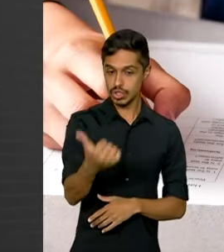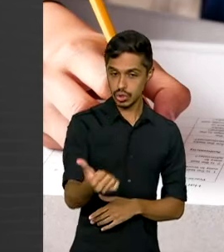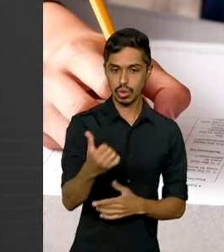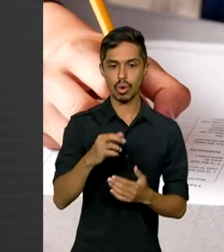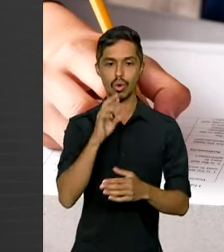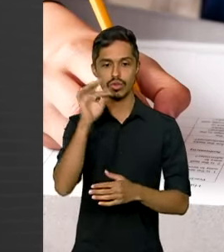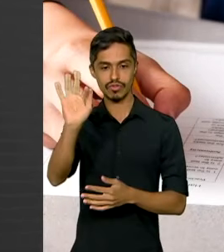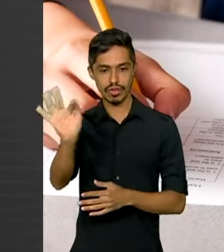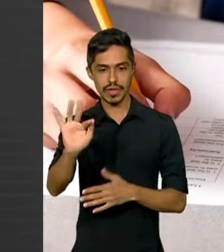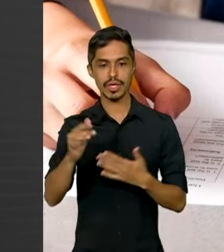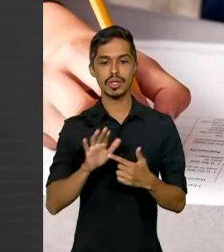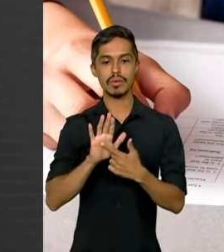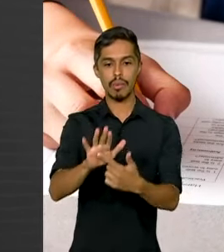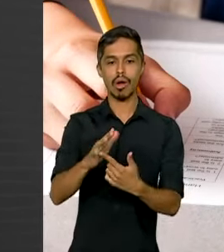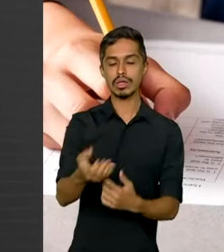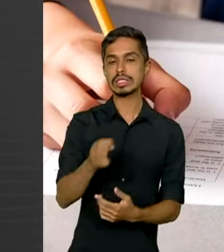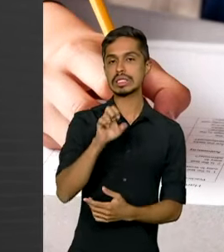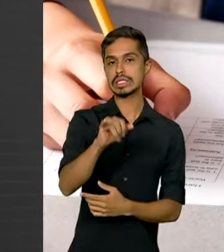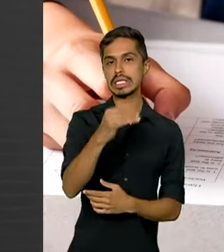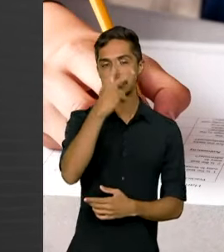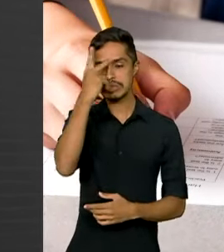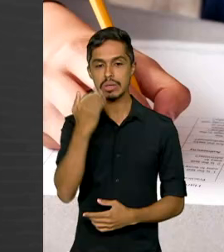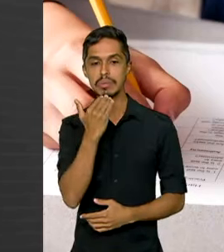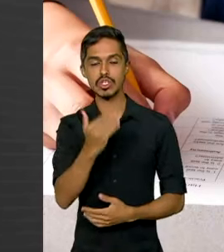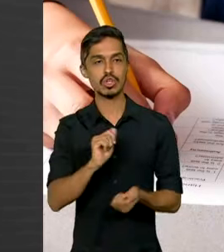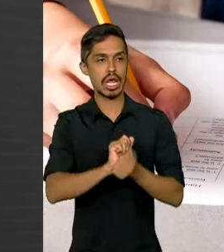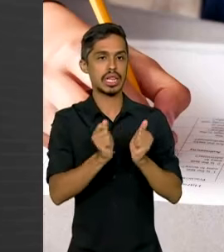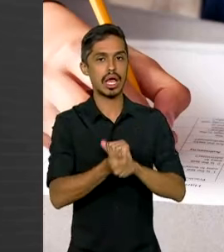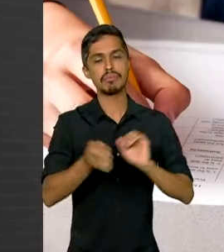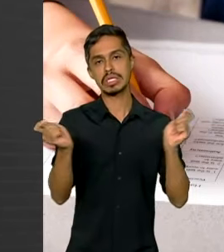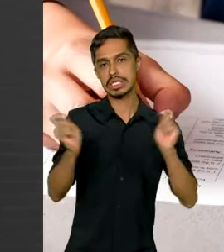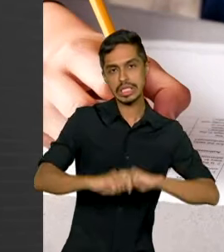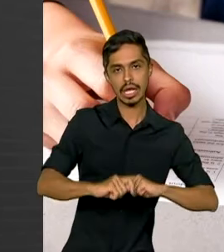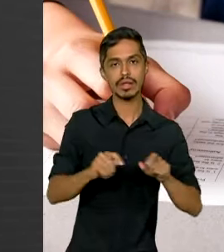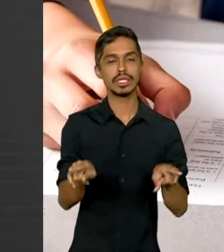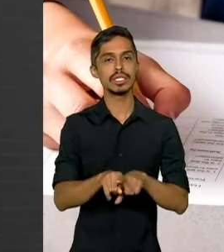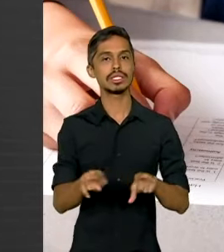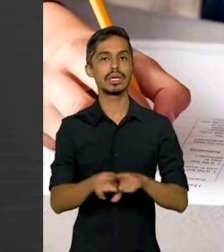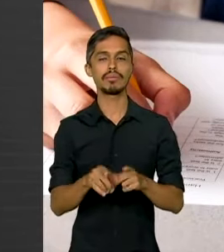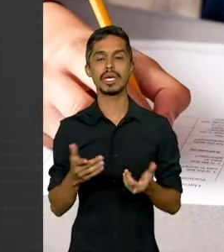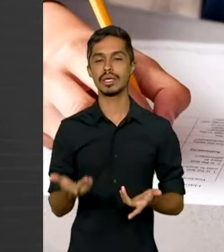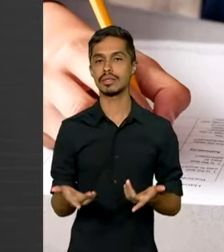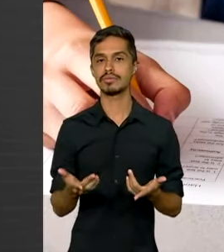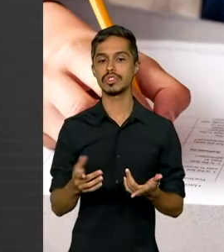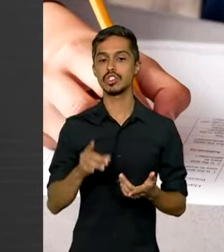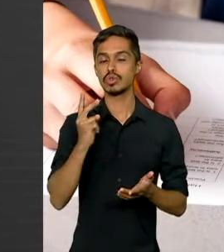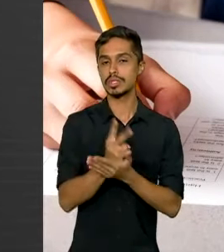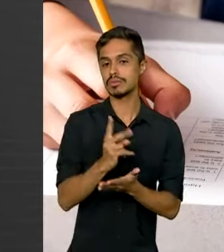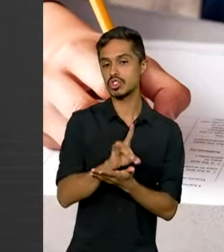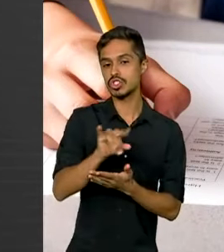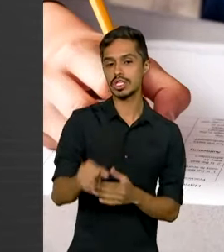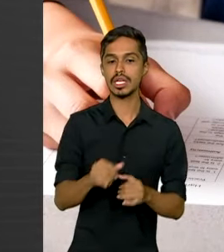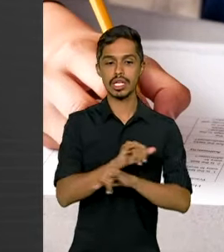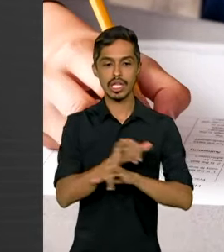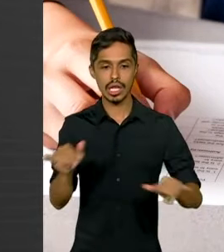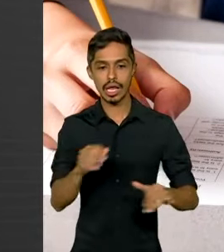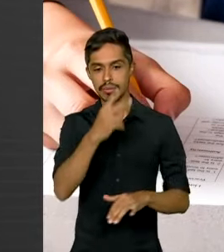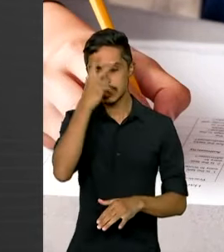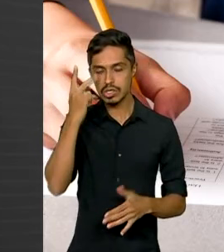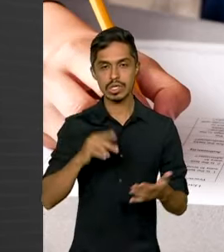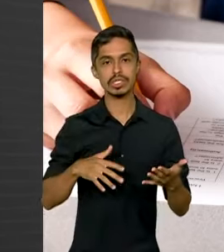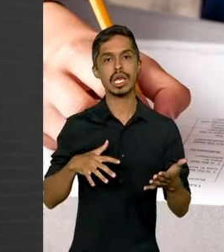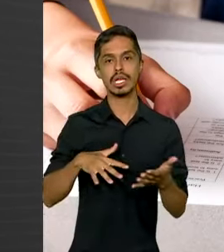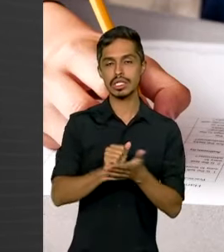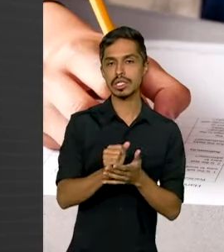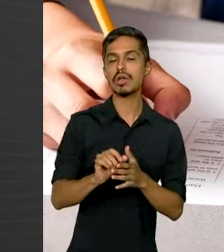provisório dos candidatos que pediram adaptações razoáveis e no mesmo dia, divulgada a lista dos que tiveram a inscrição